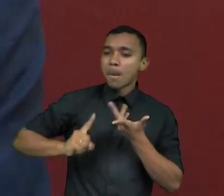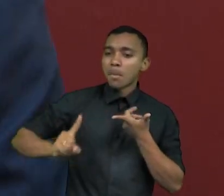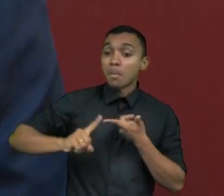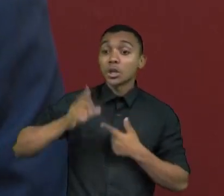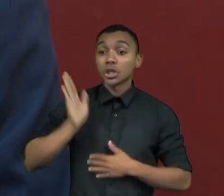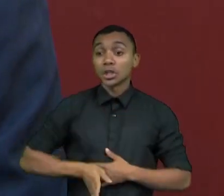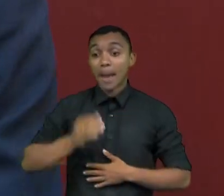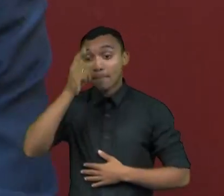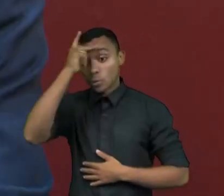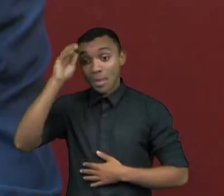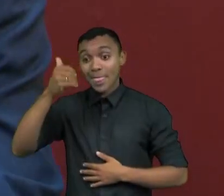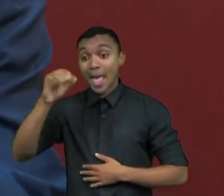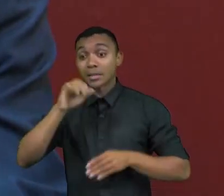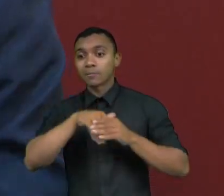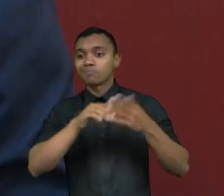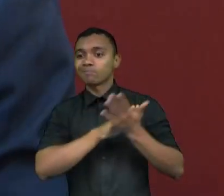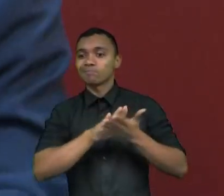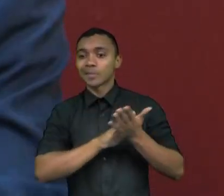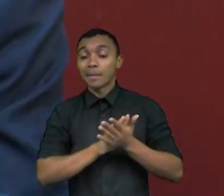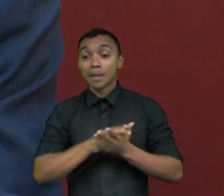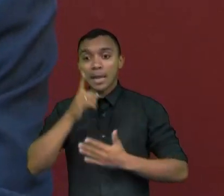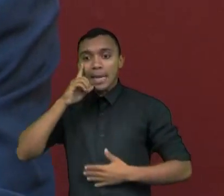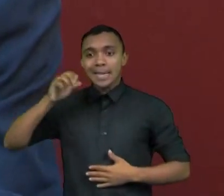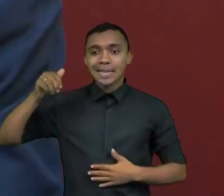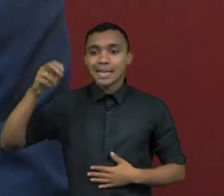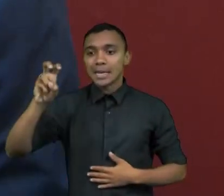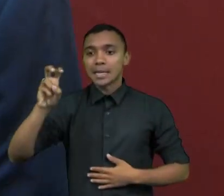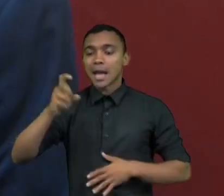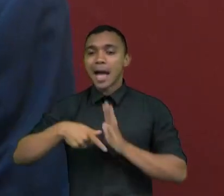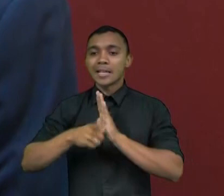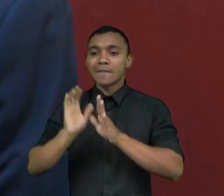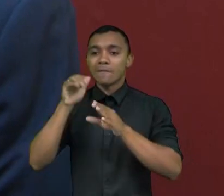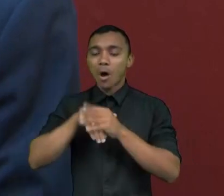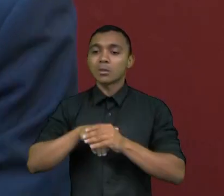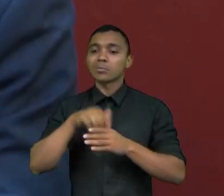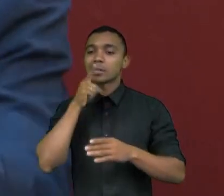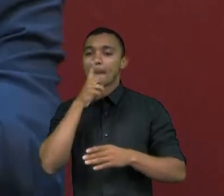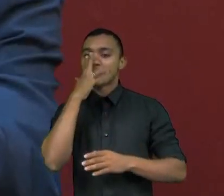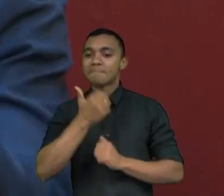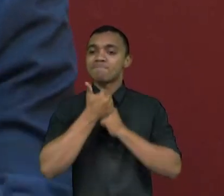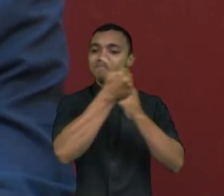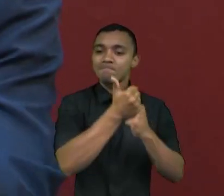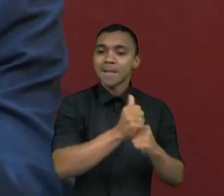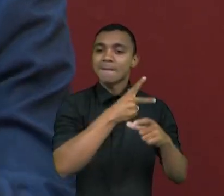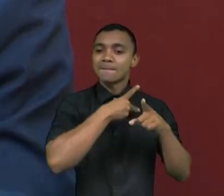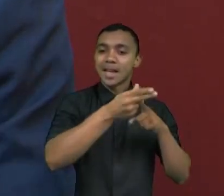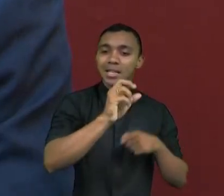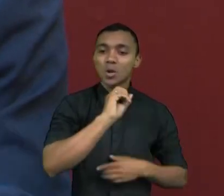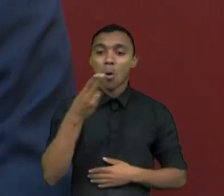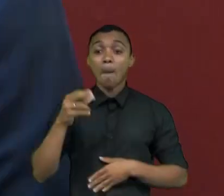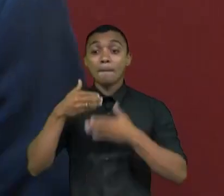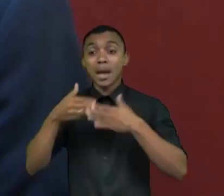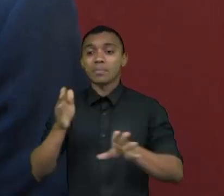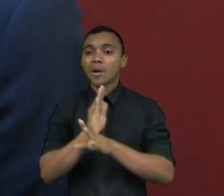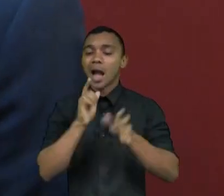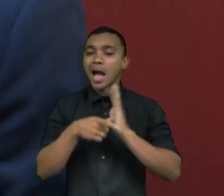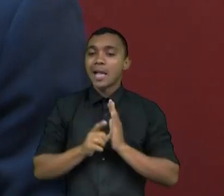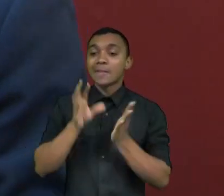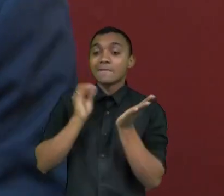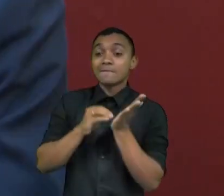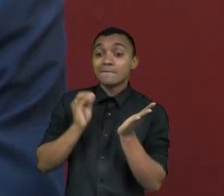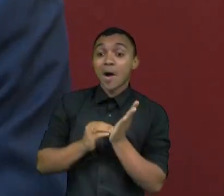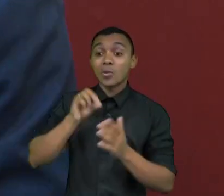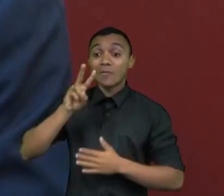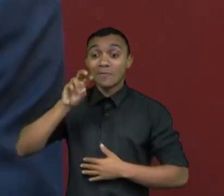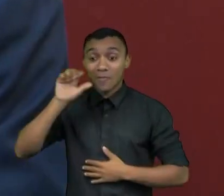10 eleitores não foram votar, 15, já pode ser a diferença entre você ser eleito e não. Porque são muitos candidatos brigando por poucas vagas. Então,